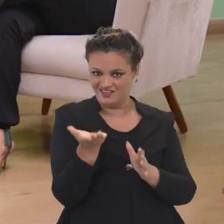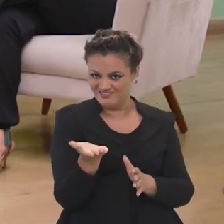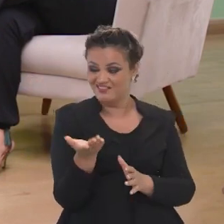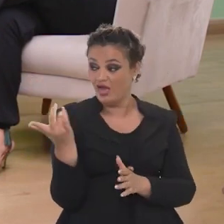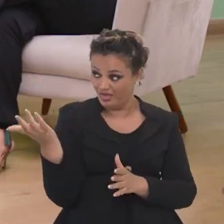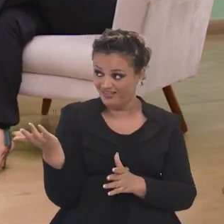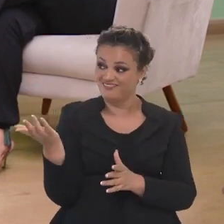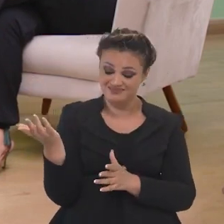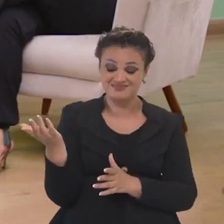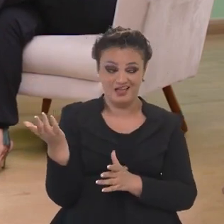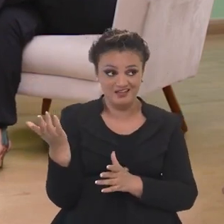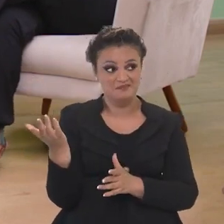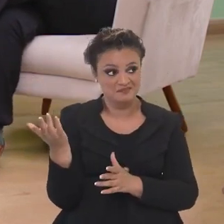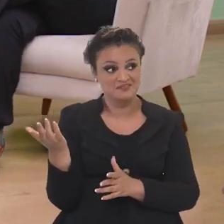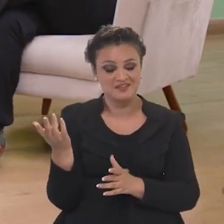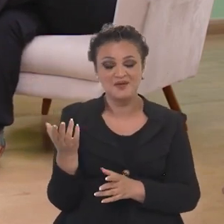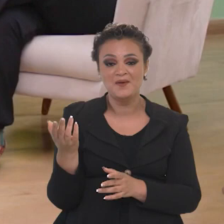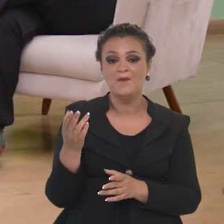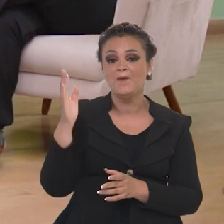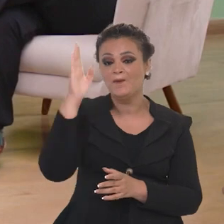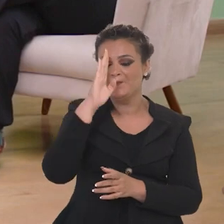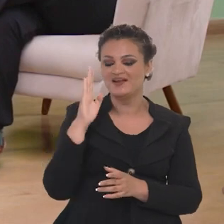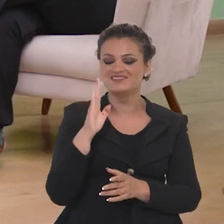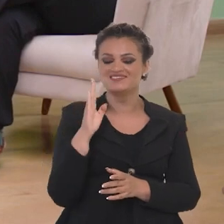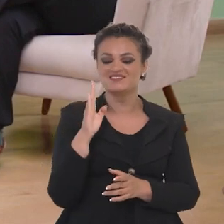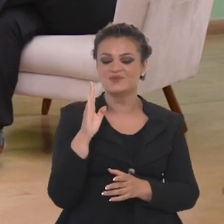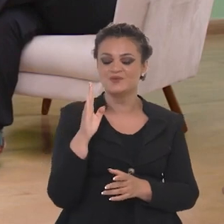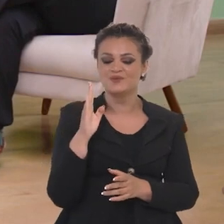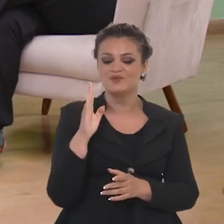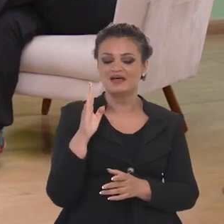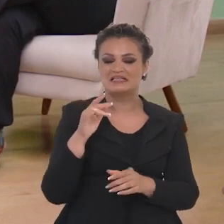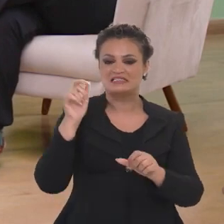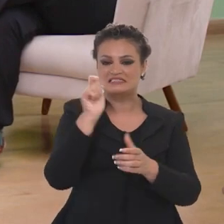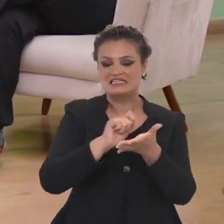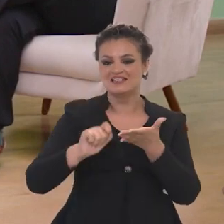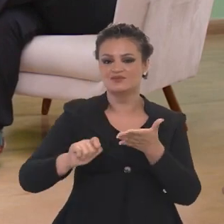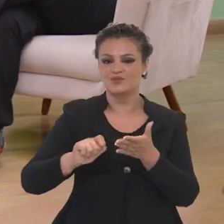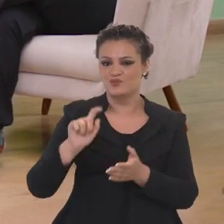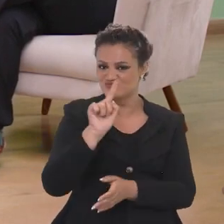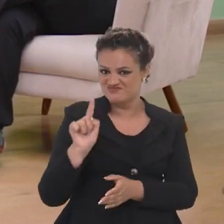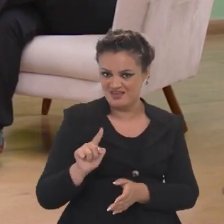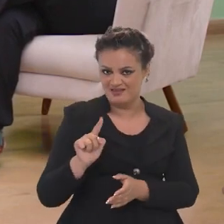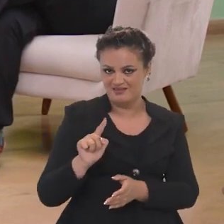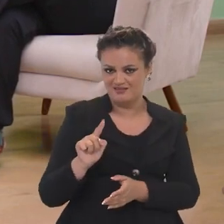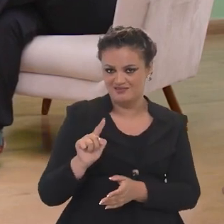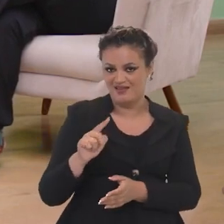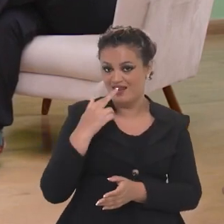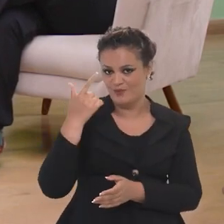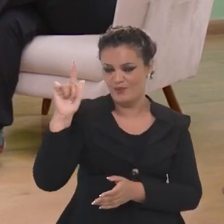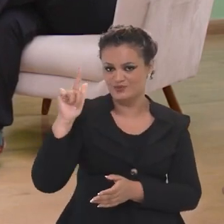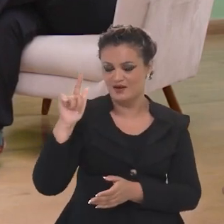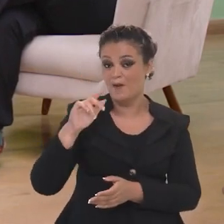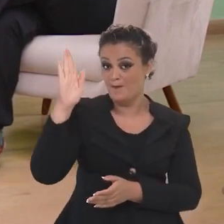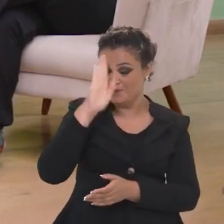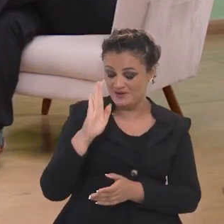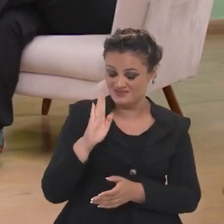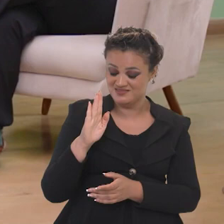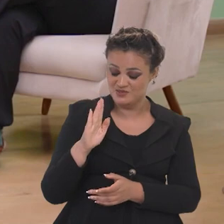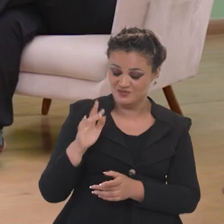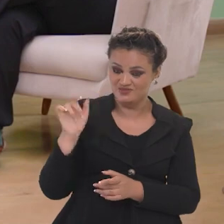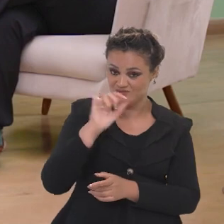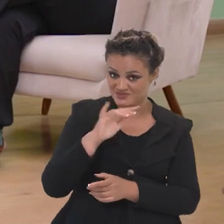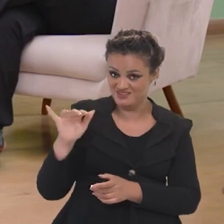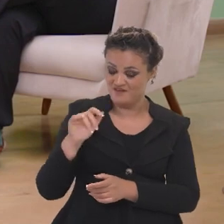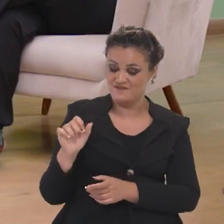marca Brasil. É isso que eu ia falar. Está aqui no meu peito, está pequenininho. O Brasil com S. É interessante falar que nessa nova gestão, a Embratur, uma das